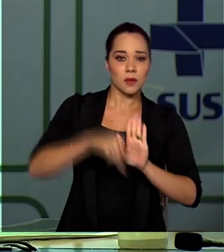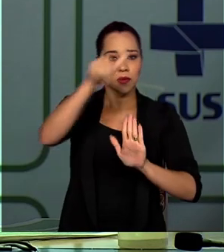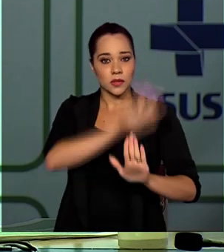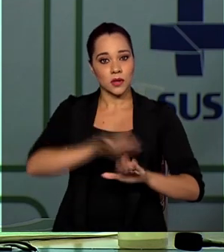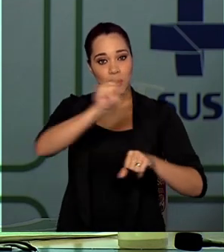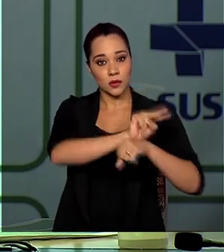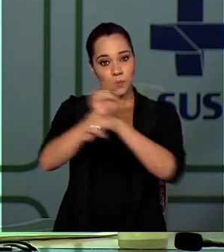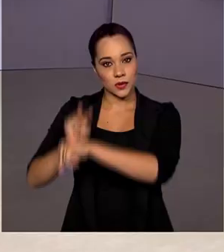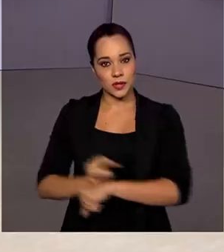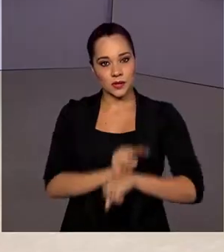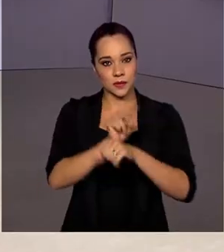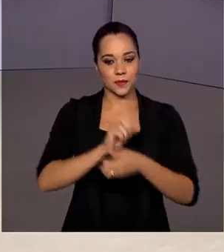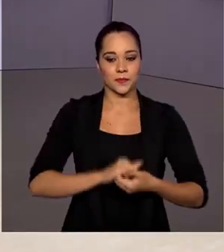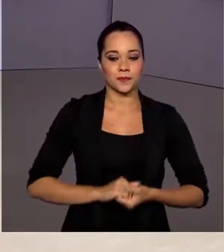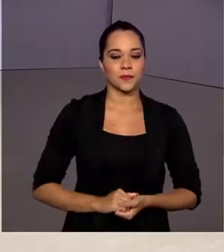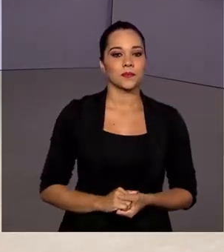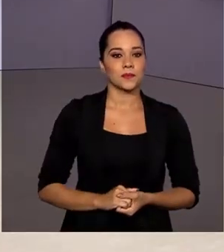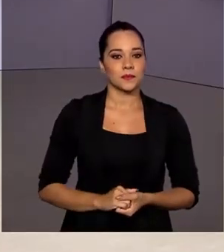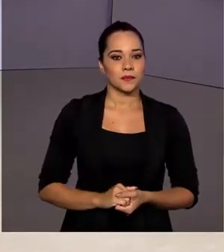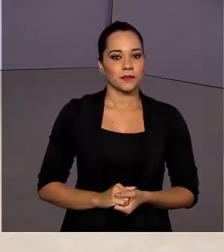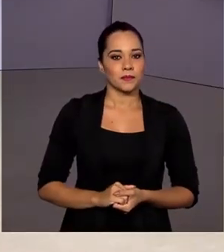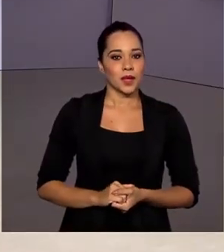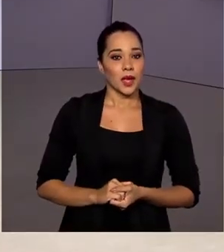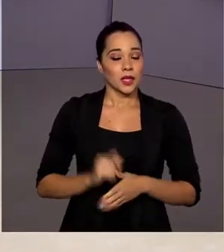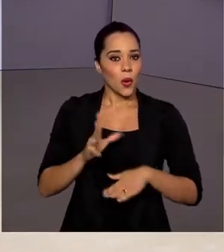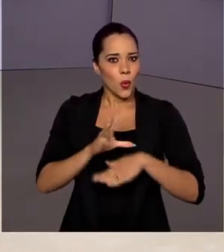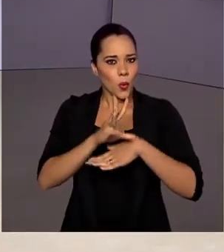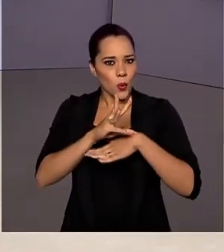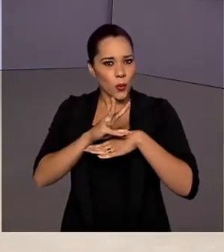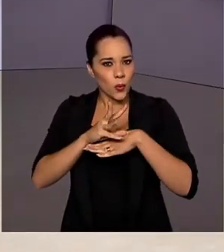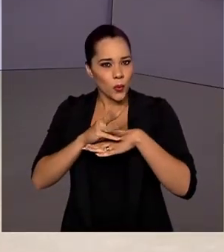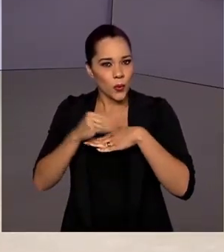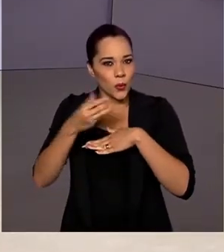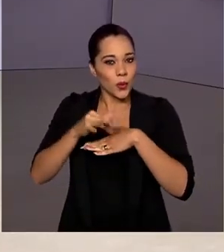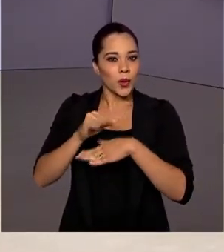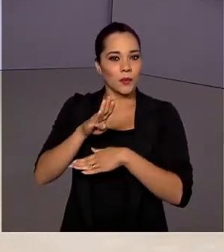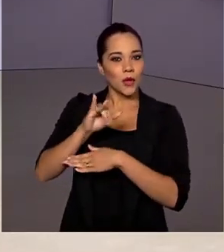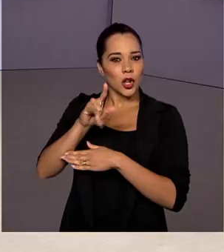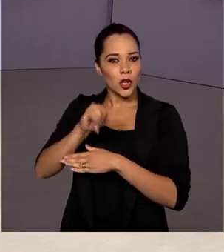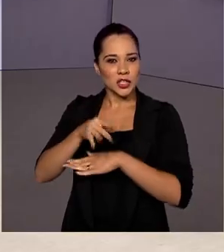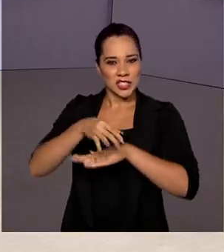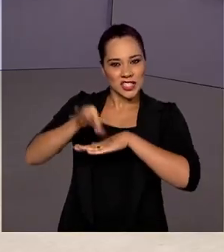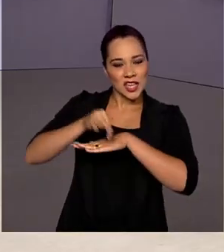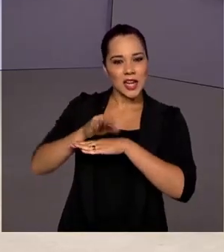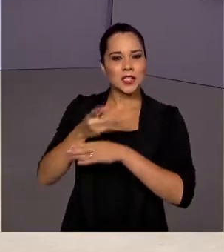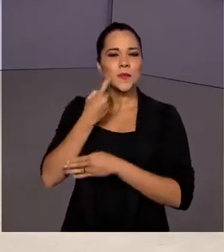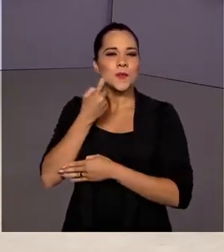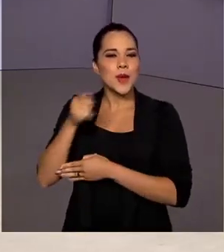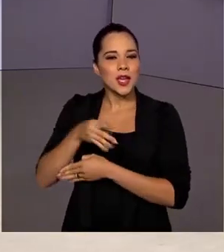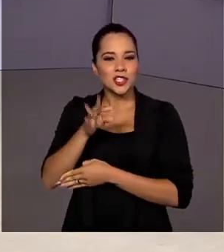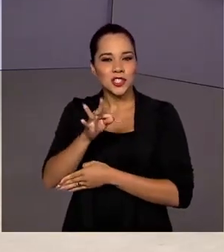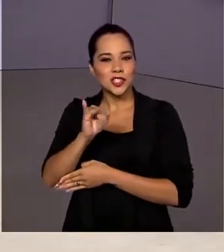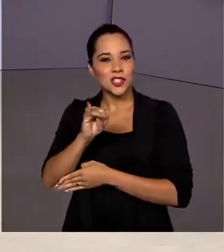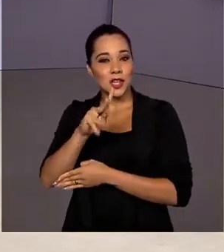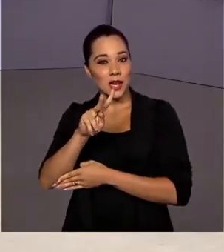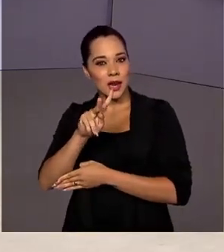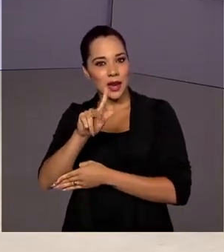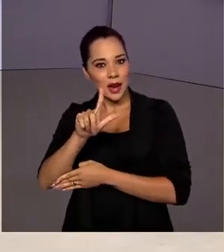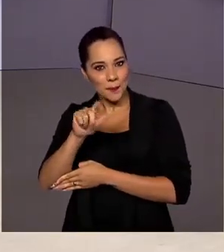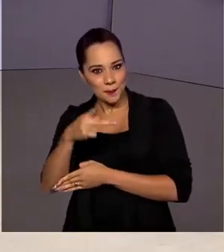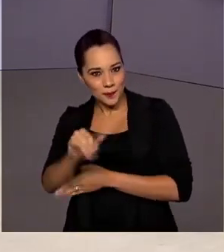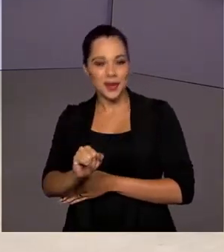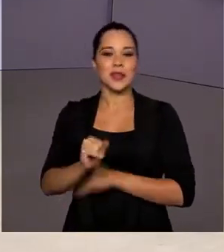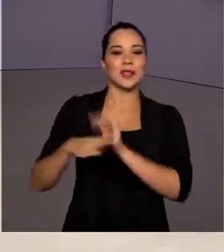Nacional de Imunizações. Um curativo biológico feito de pele de tilápia está ajudando animais silvestres,